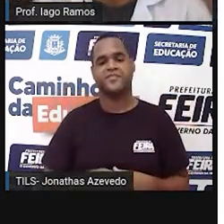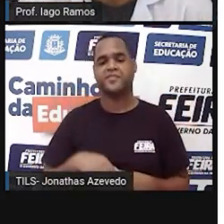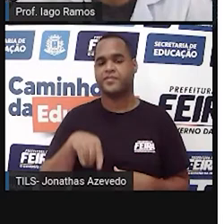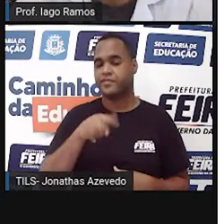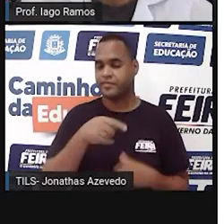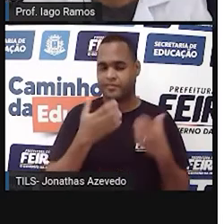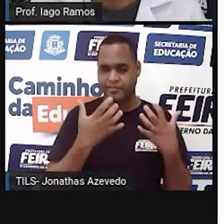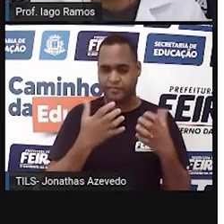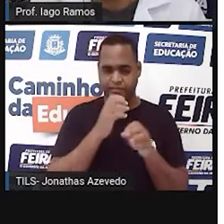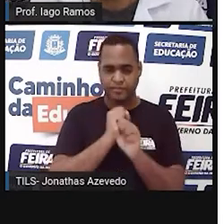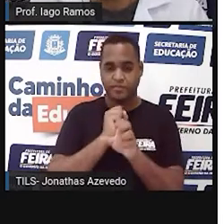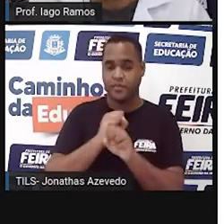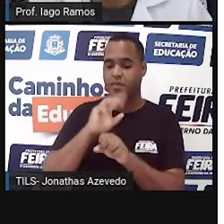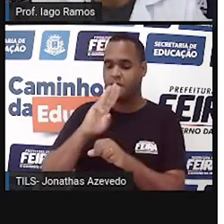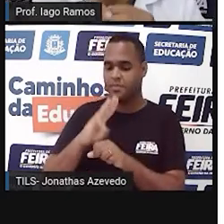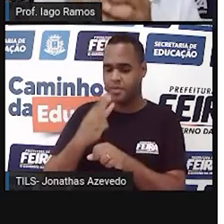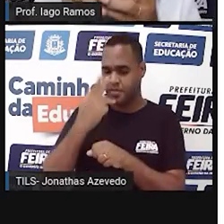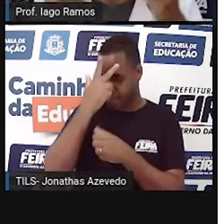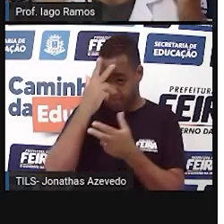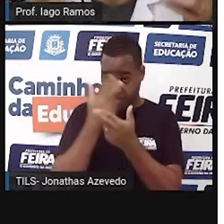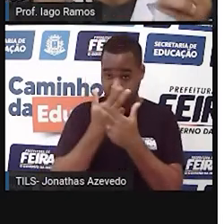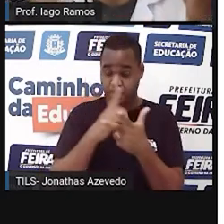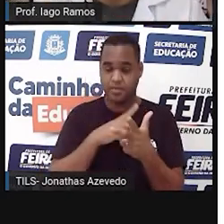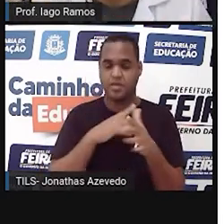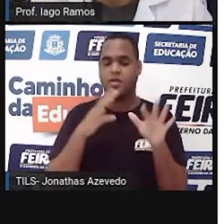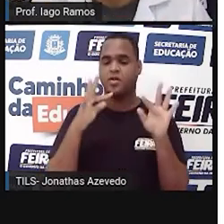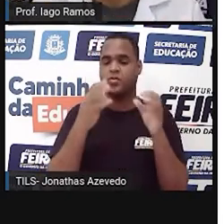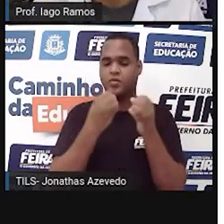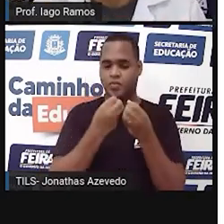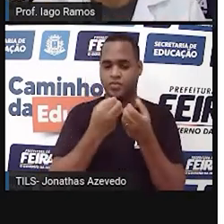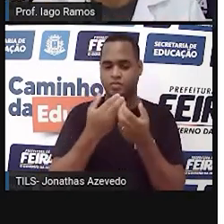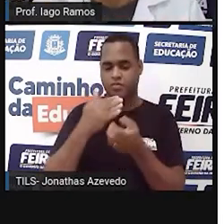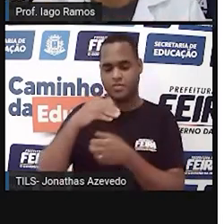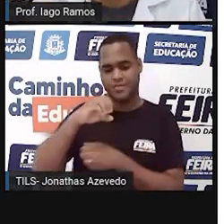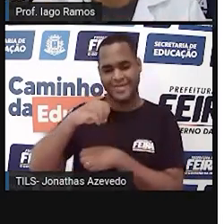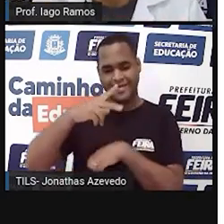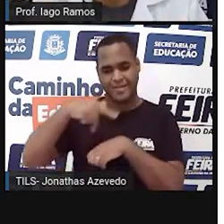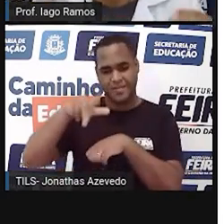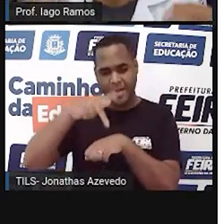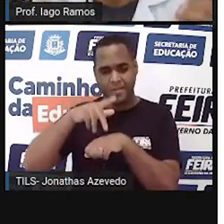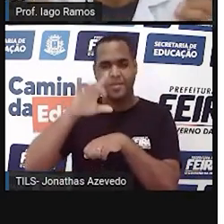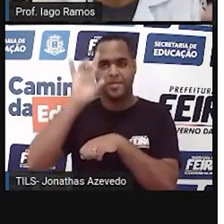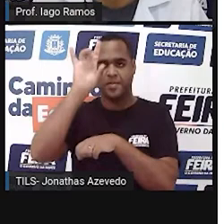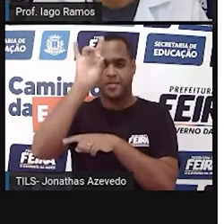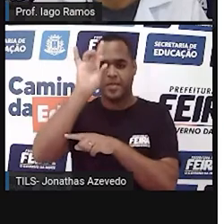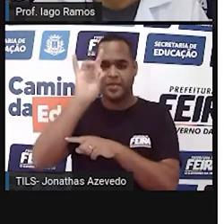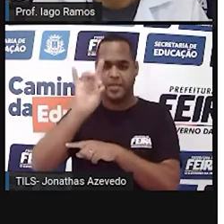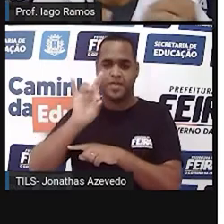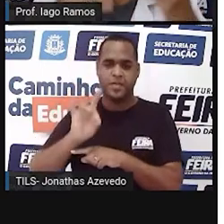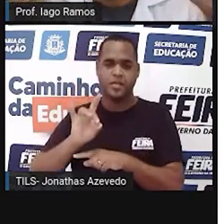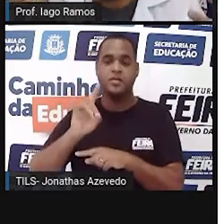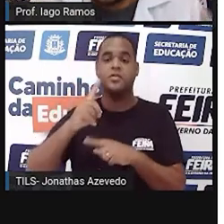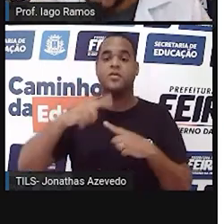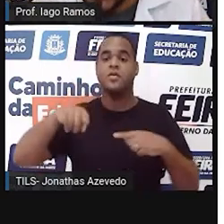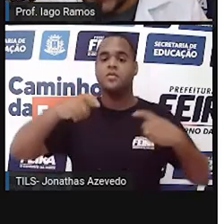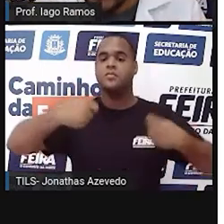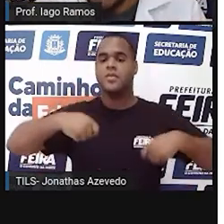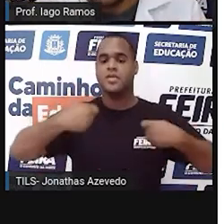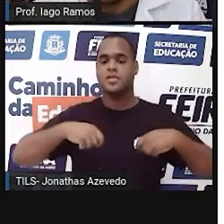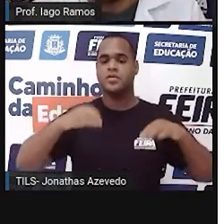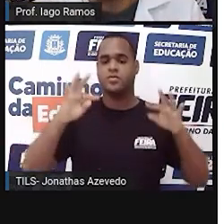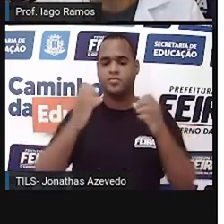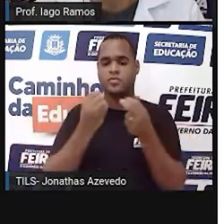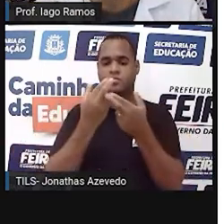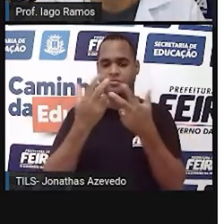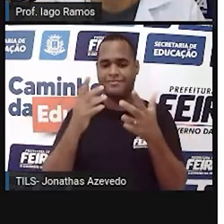em milhões de pessoas de todos aqueles 10 países. Se a gente precisa desse total,